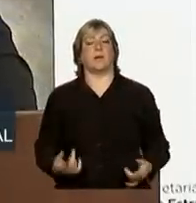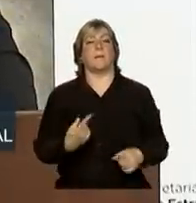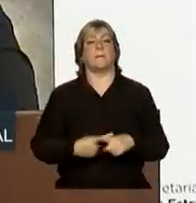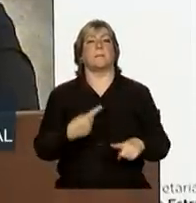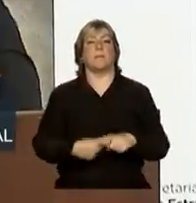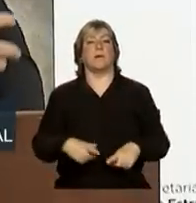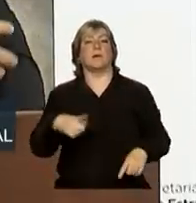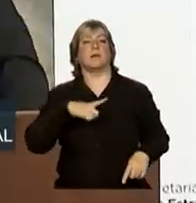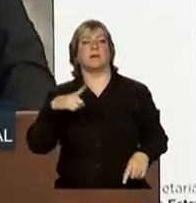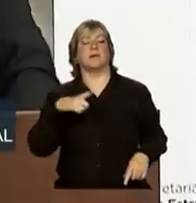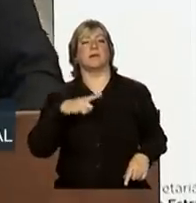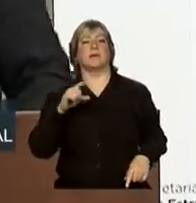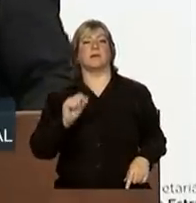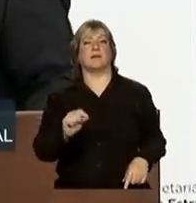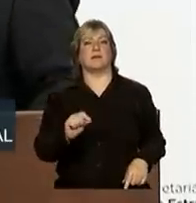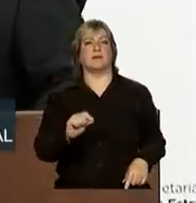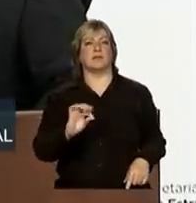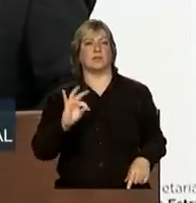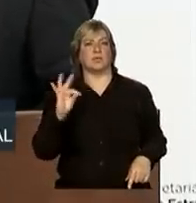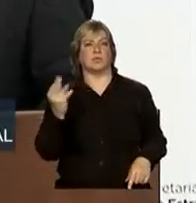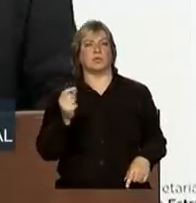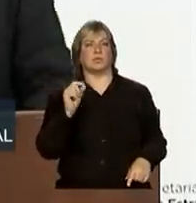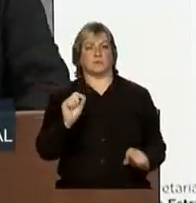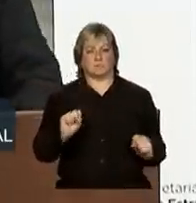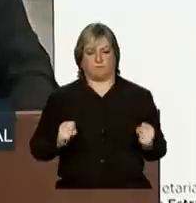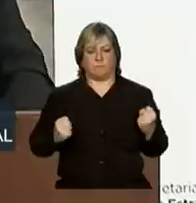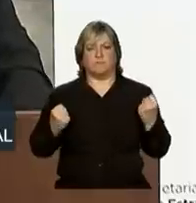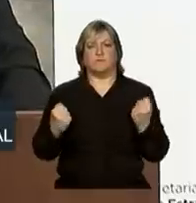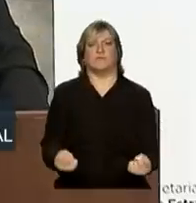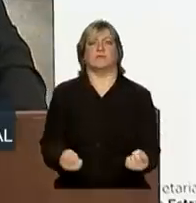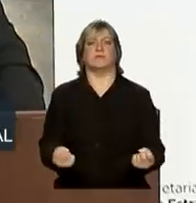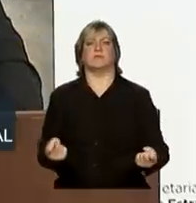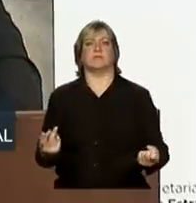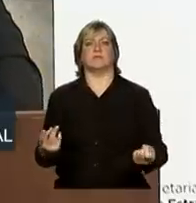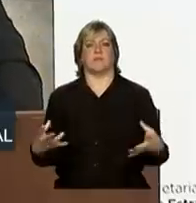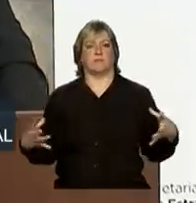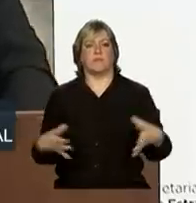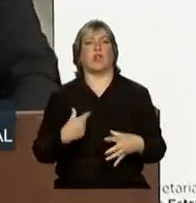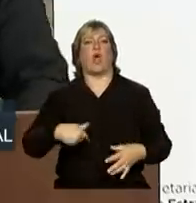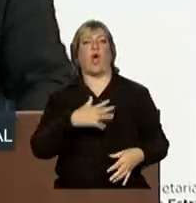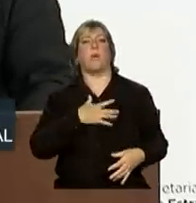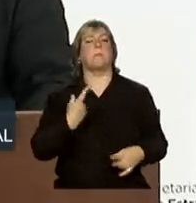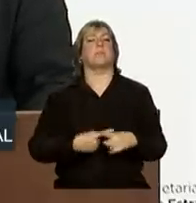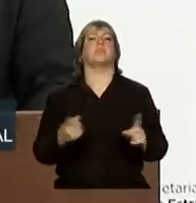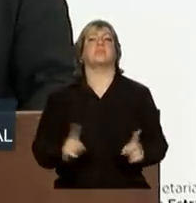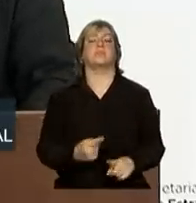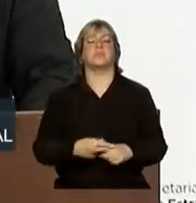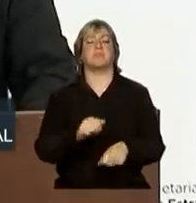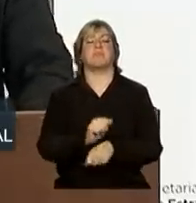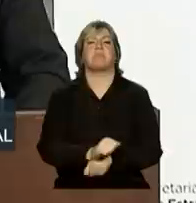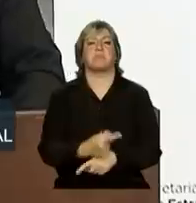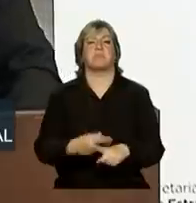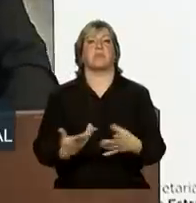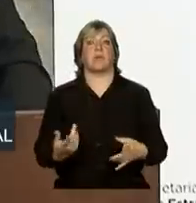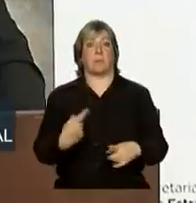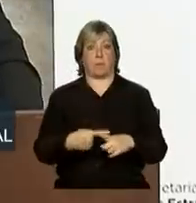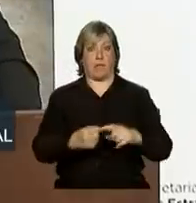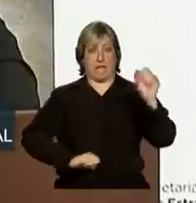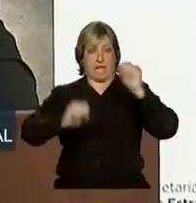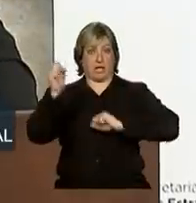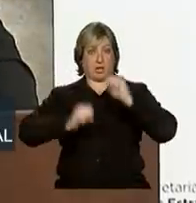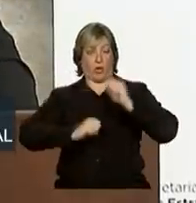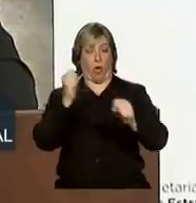animal não vem com a força que a gente gostaria? E por que? Se a indústria de construção civil está ali,